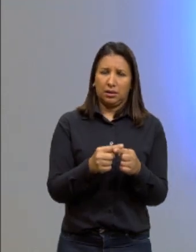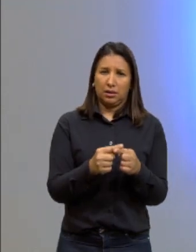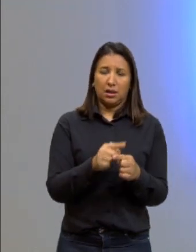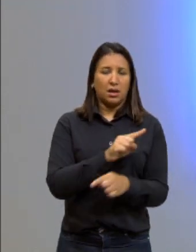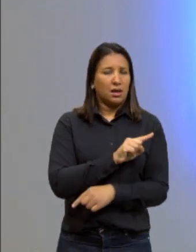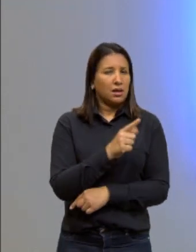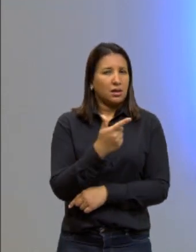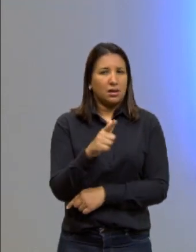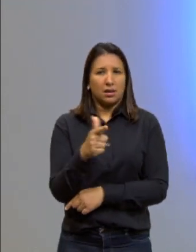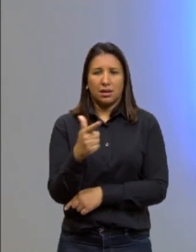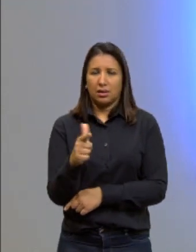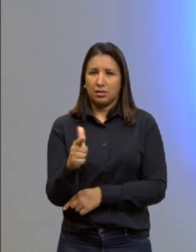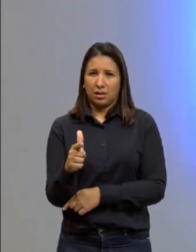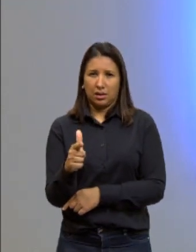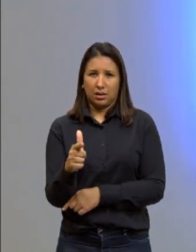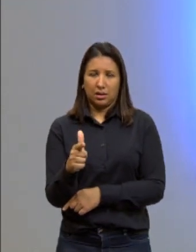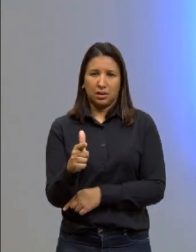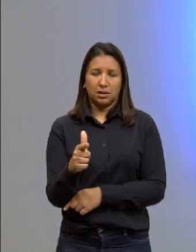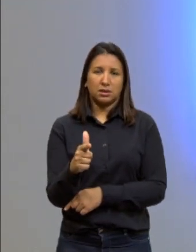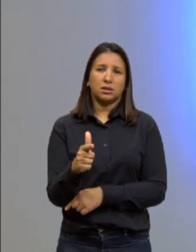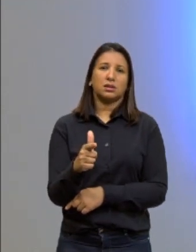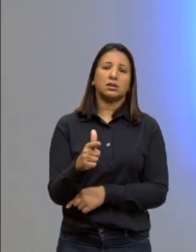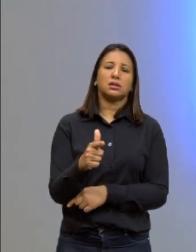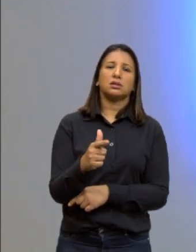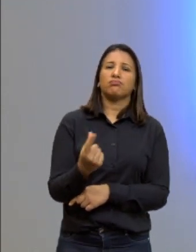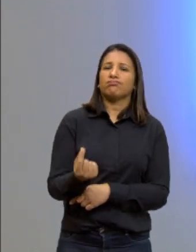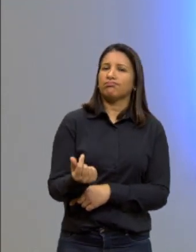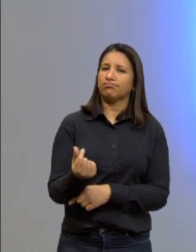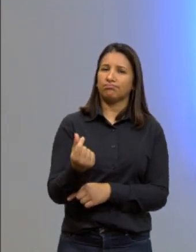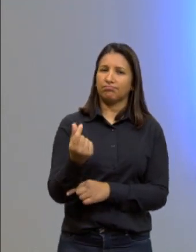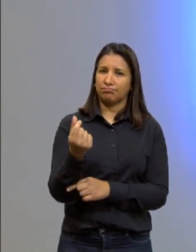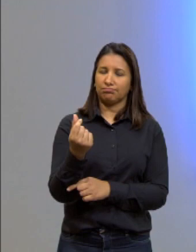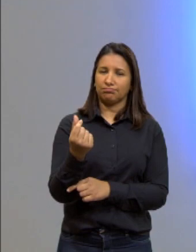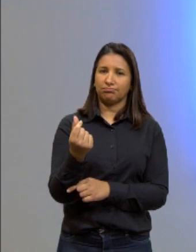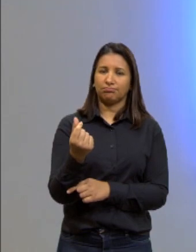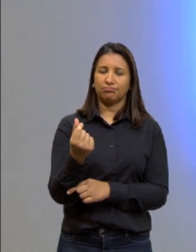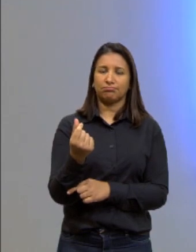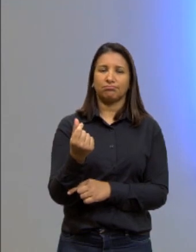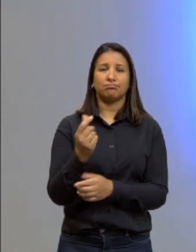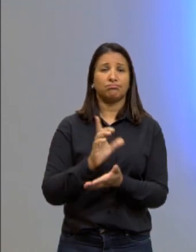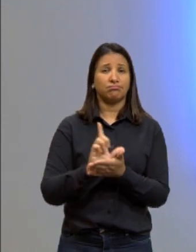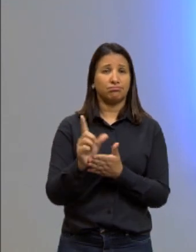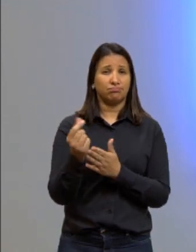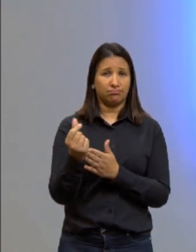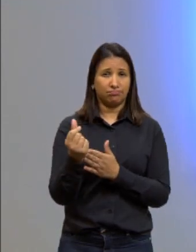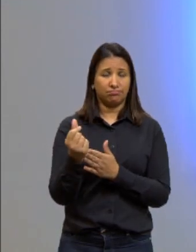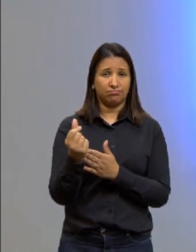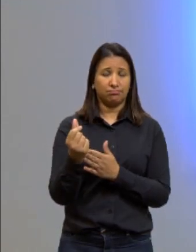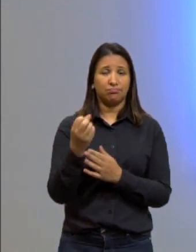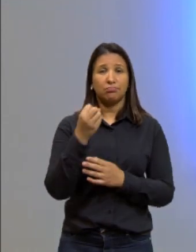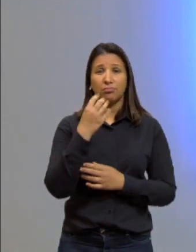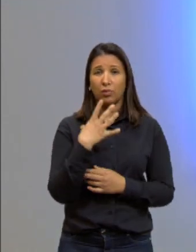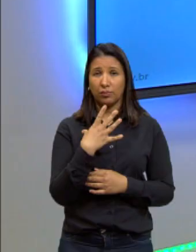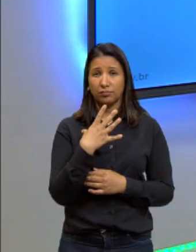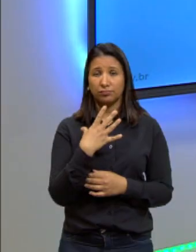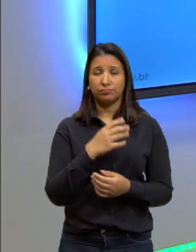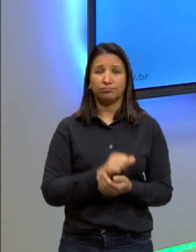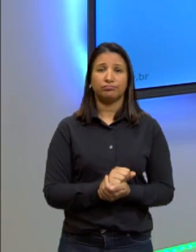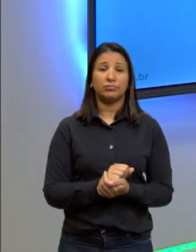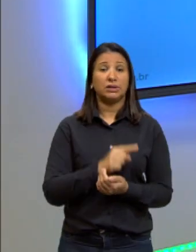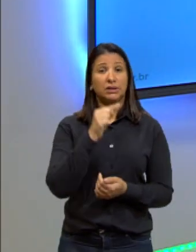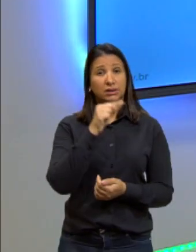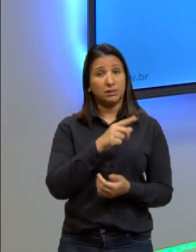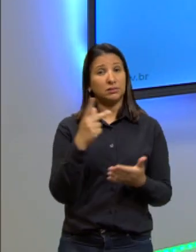não possuem condições financeiras abomináveis. E isso é um erro